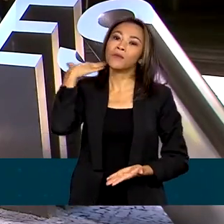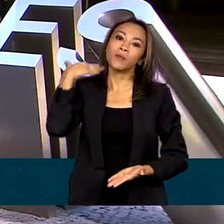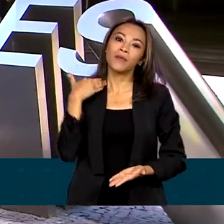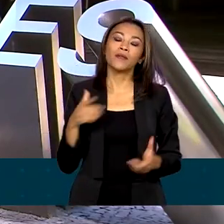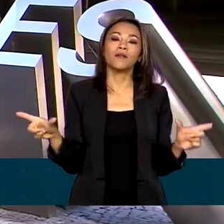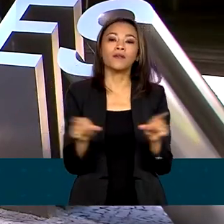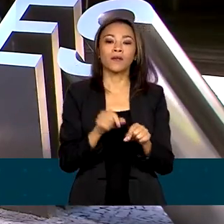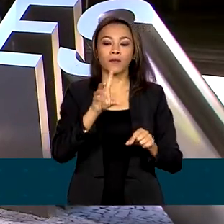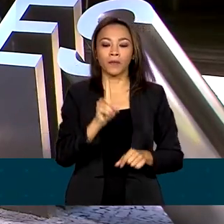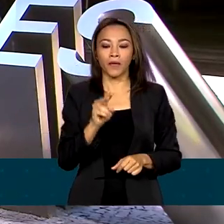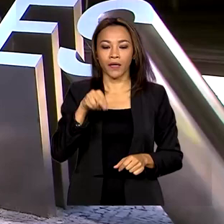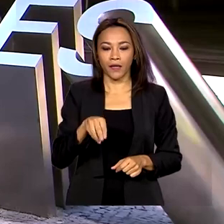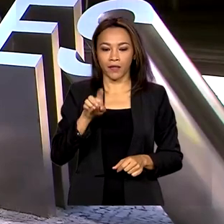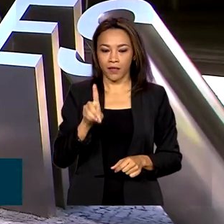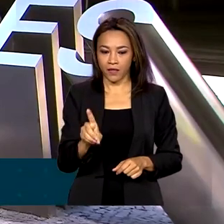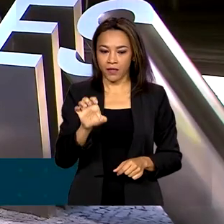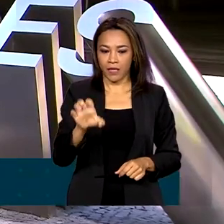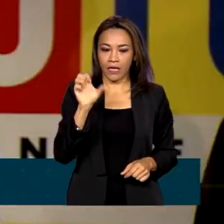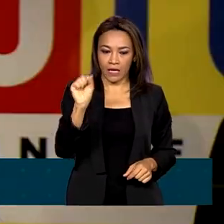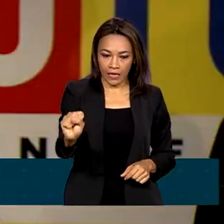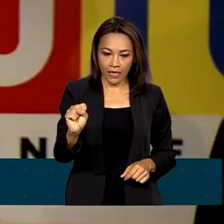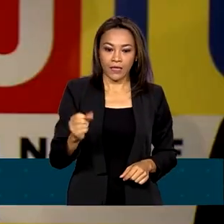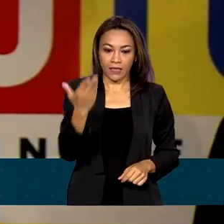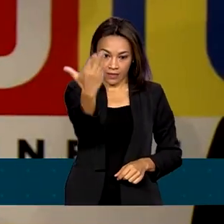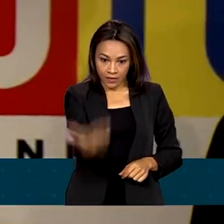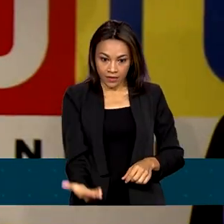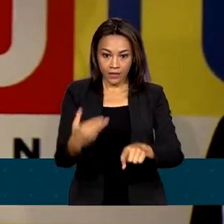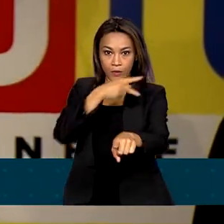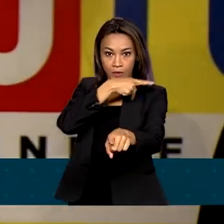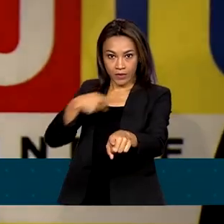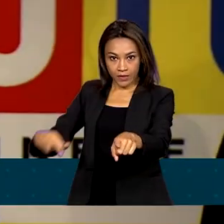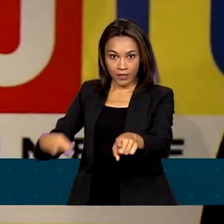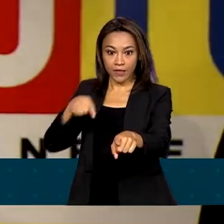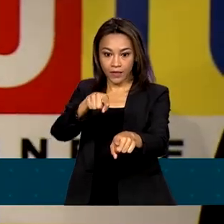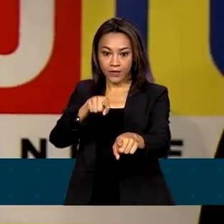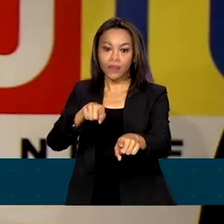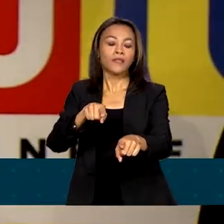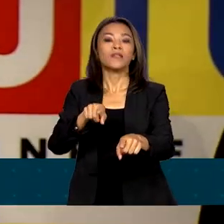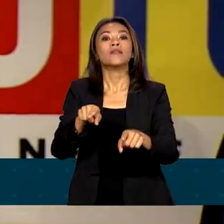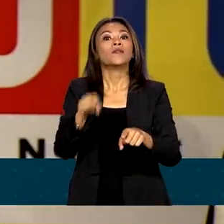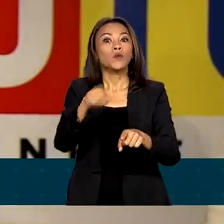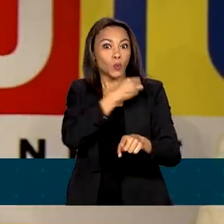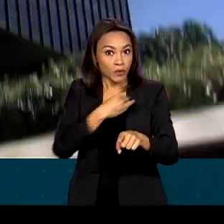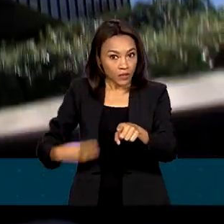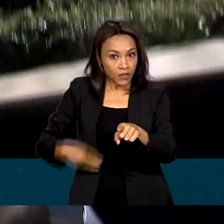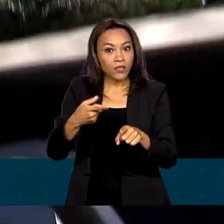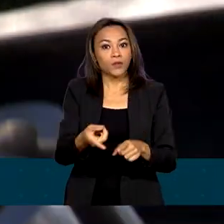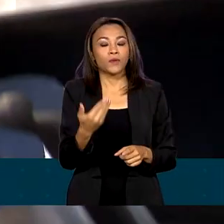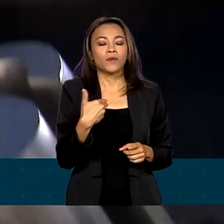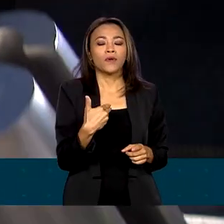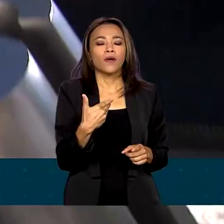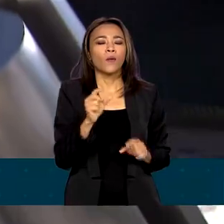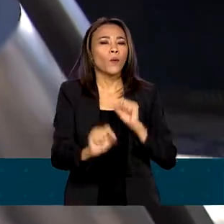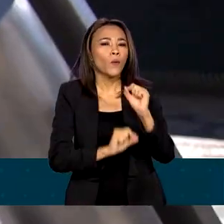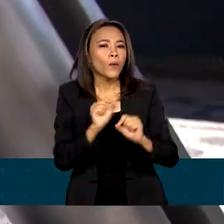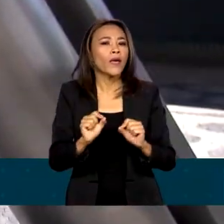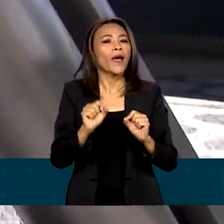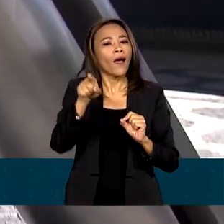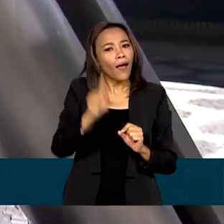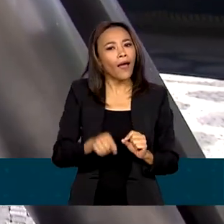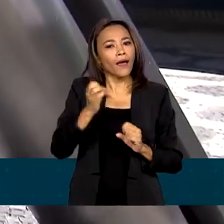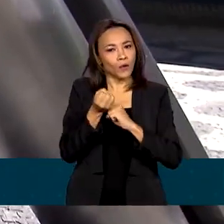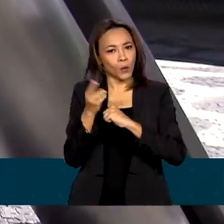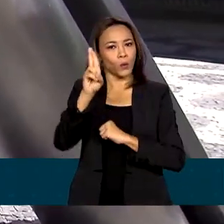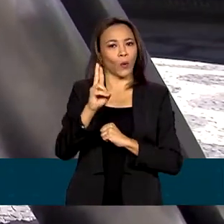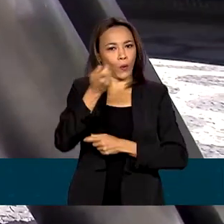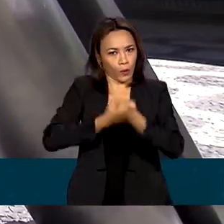de posse do presidente do Banco Público, Aloísio Mercadante, e de diretores do Banco. Mercadante é doutor em Economia, já